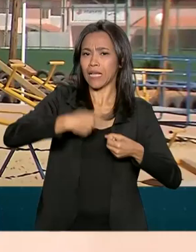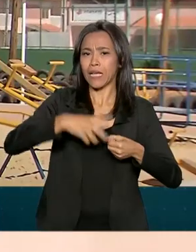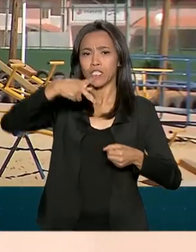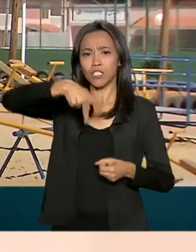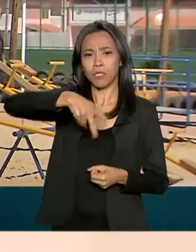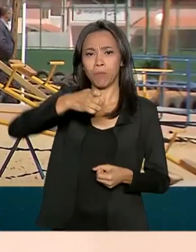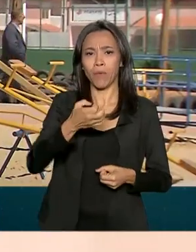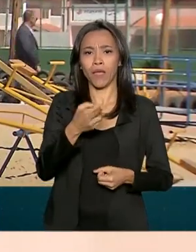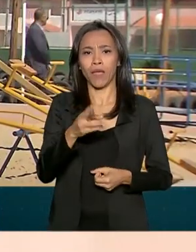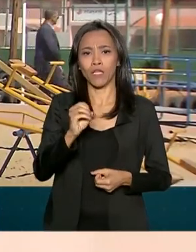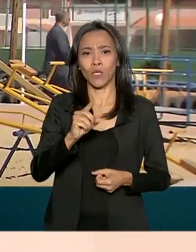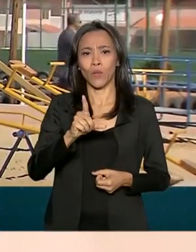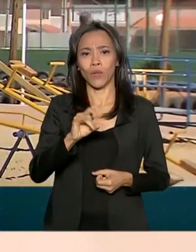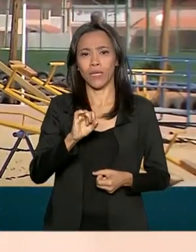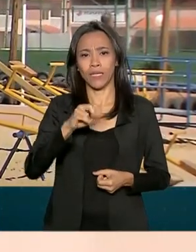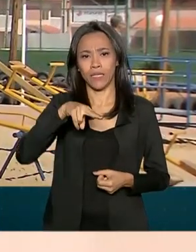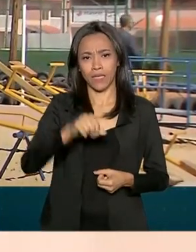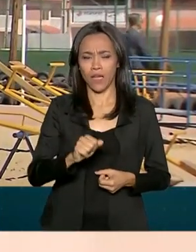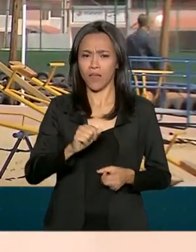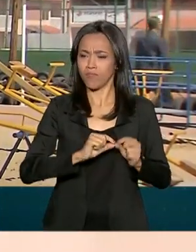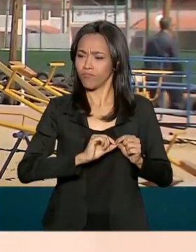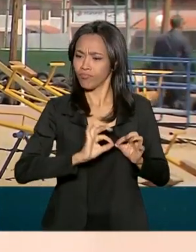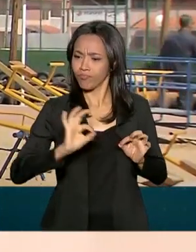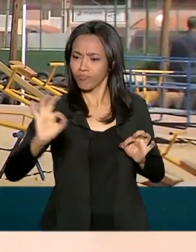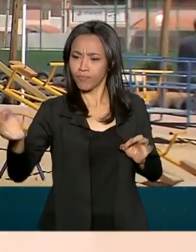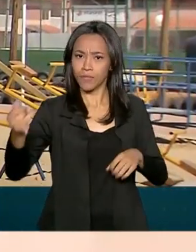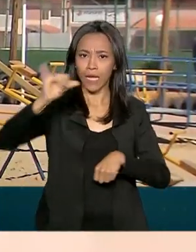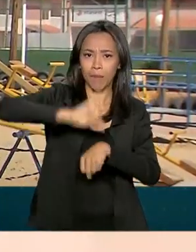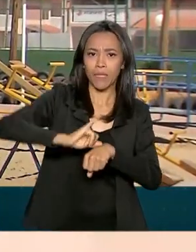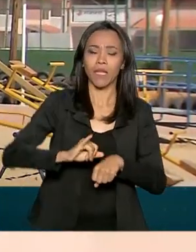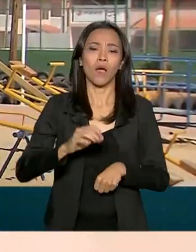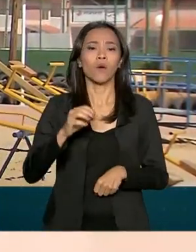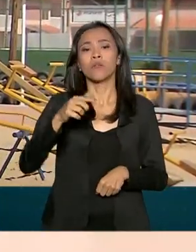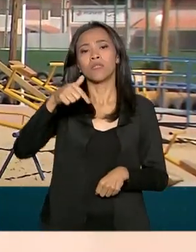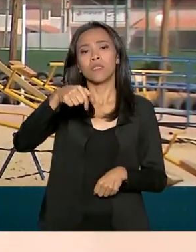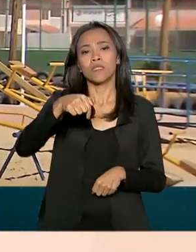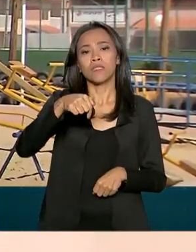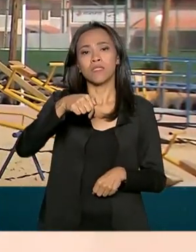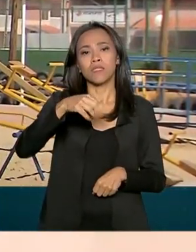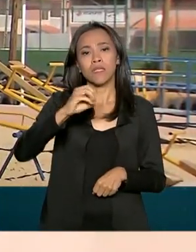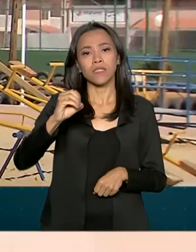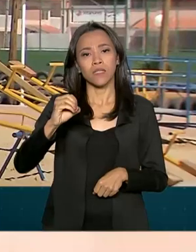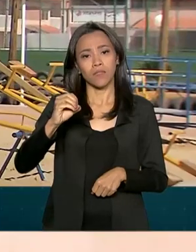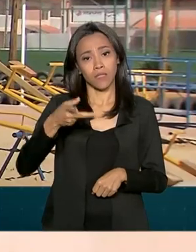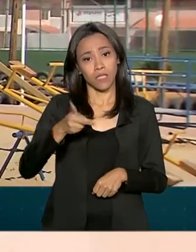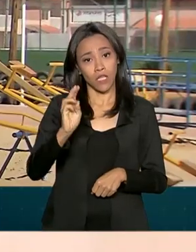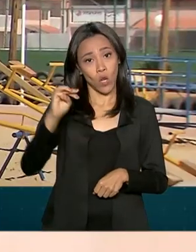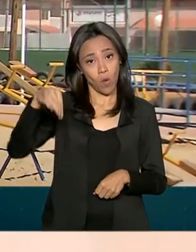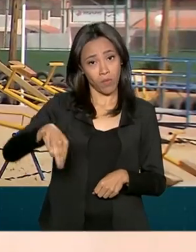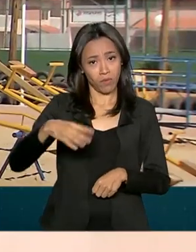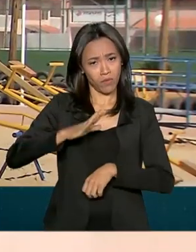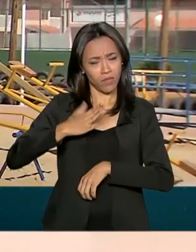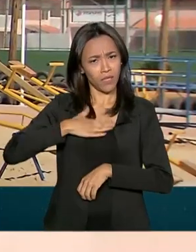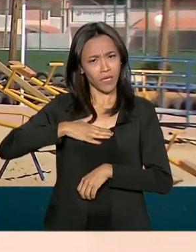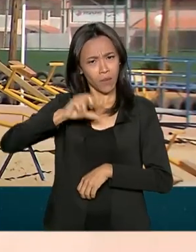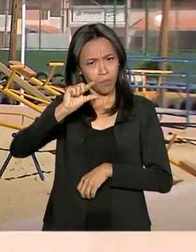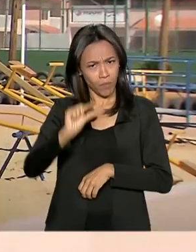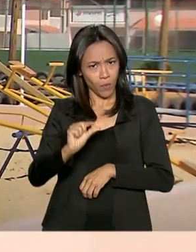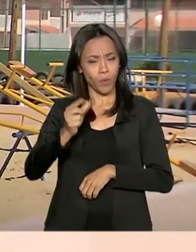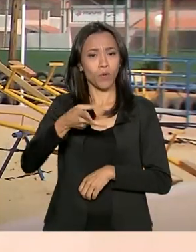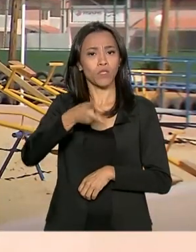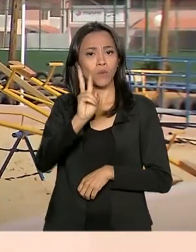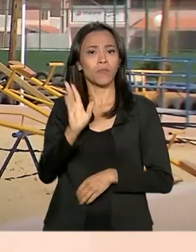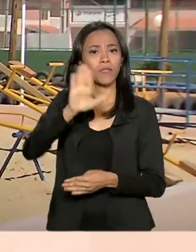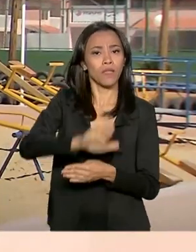a cerca de 700 quilômetros de Recife. Daqui a pouco, às duas e meia da tarde, o presidente Jair